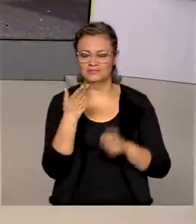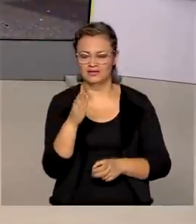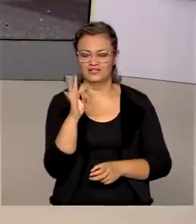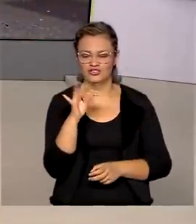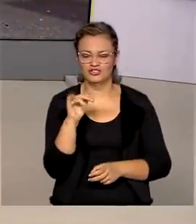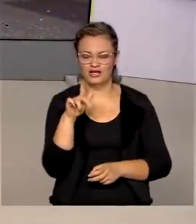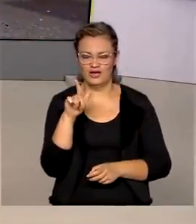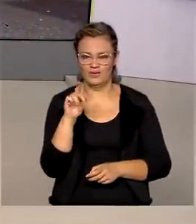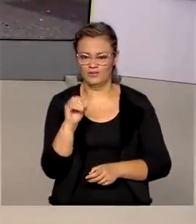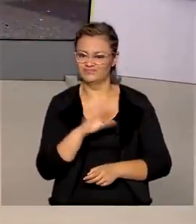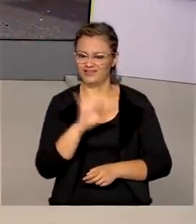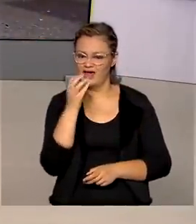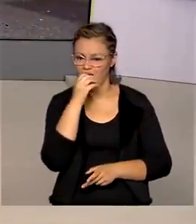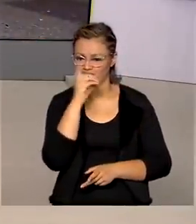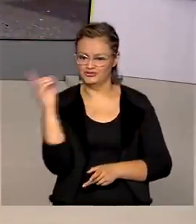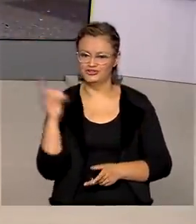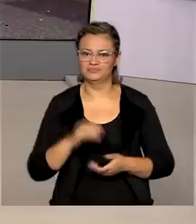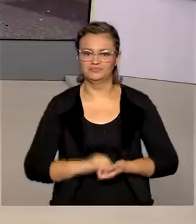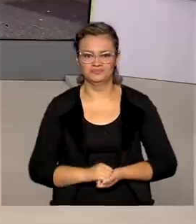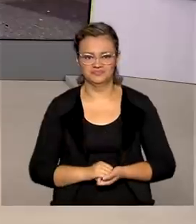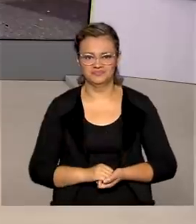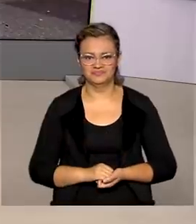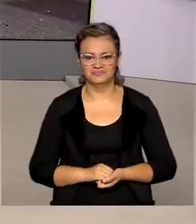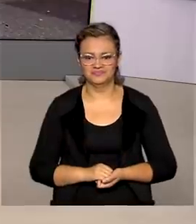o Tiago Pimenta. Oi, Tiago. Bom dia para você.